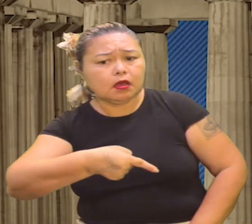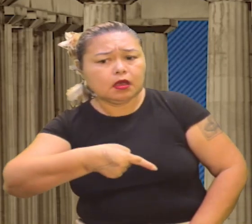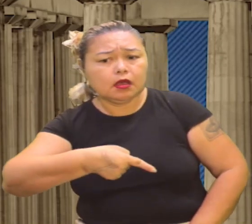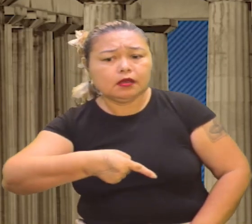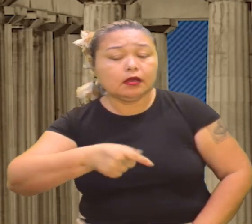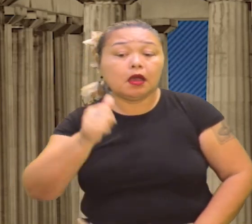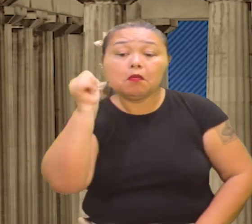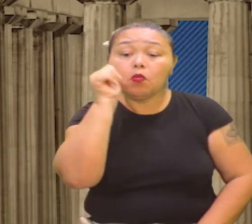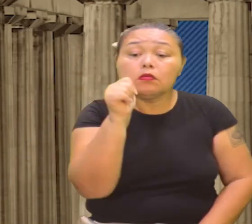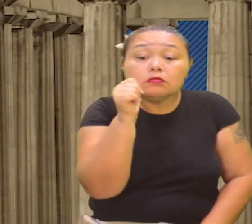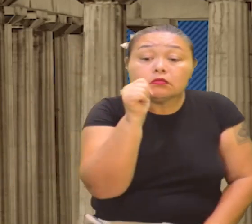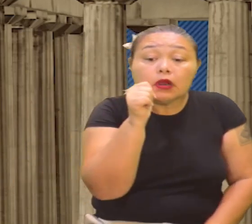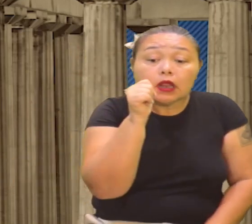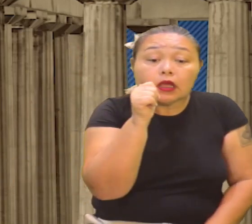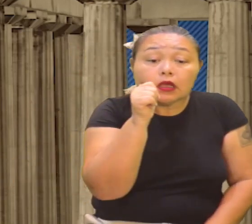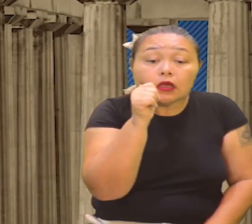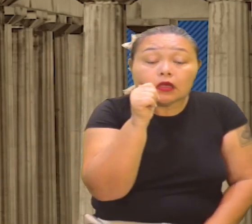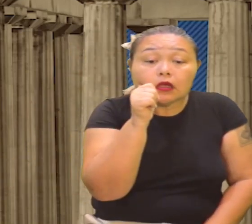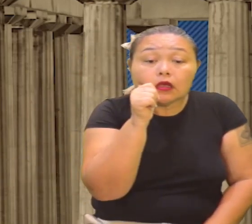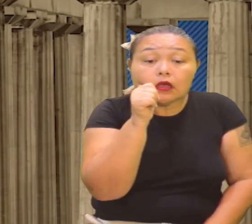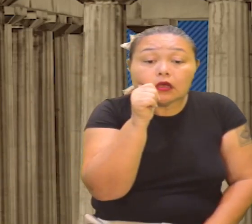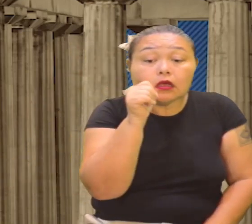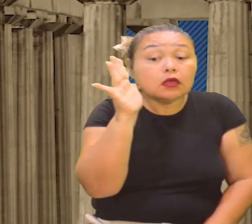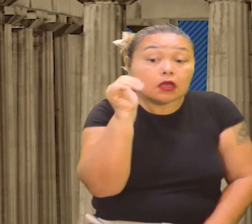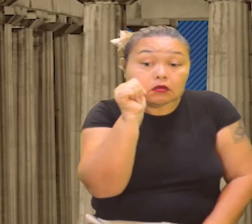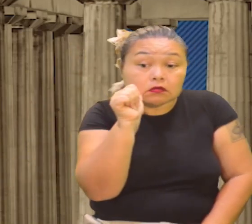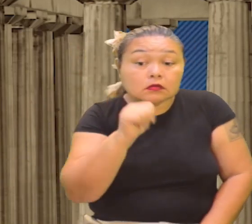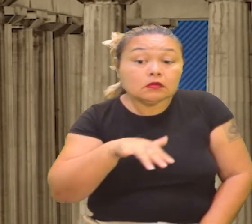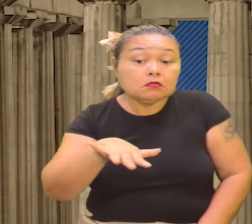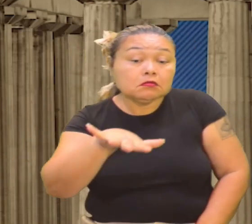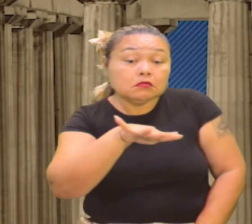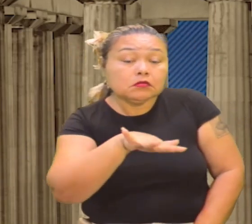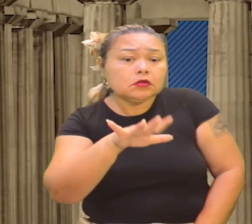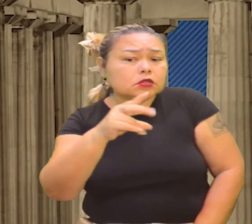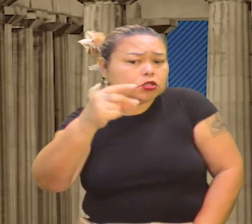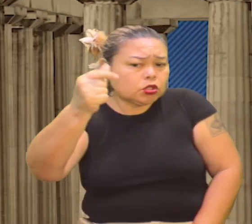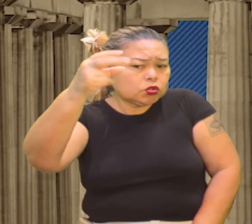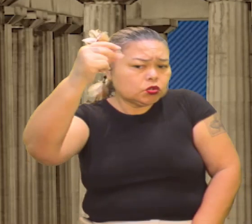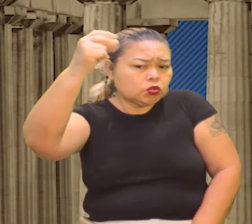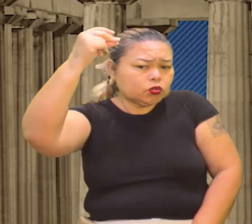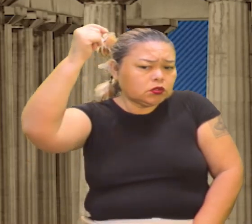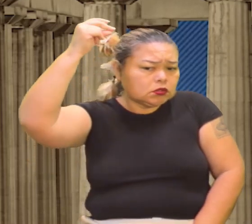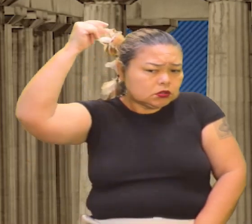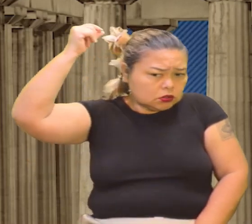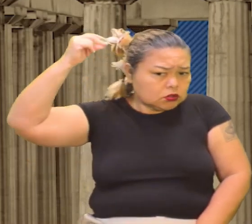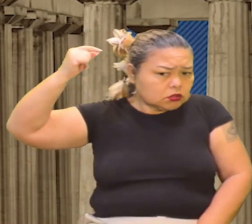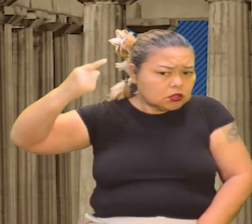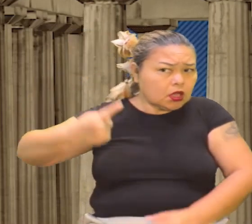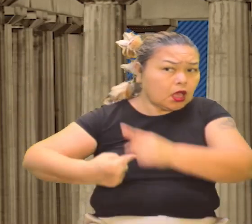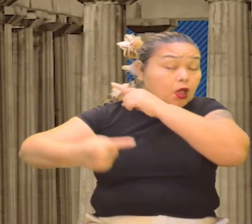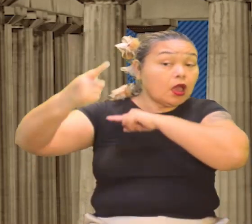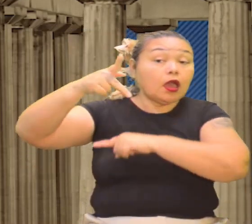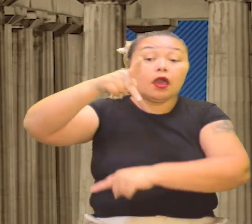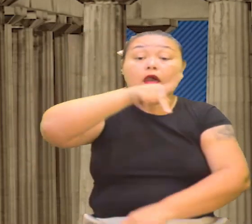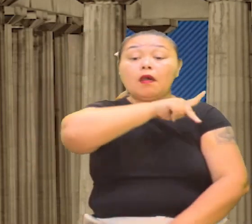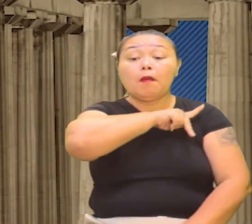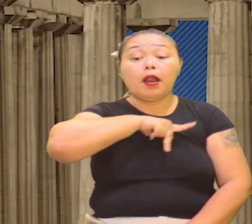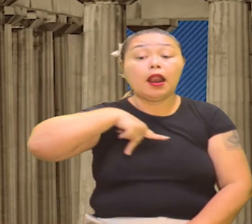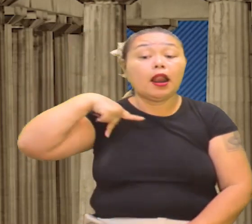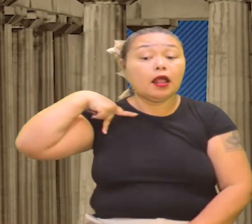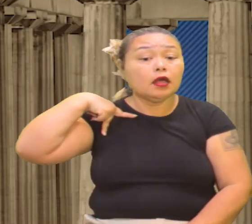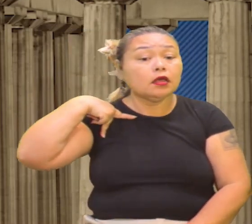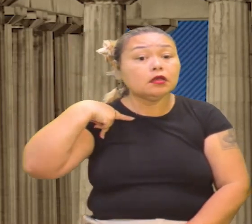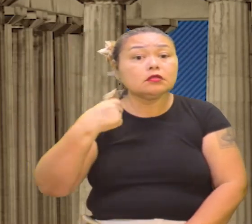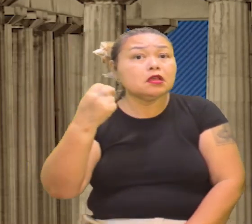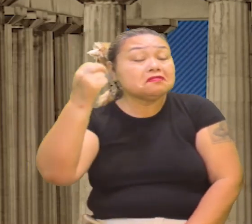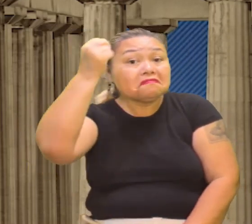da mulher, inclusive as mulheres, já é antiga, isso traz, e Platão lá, ele foi